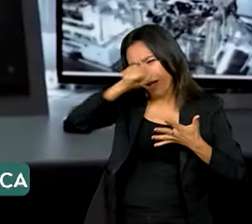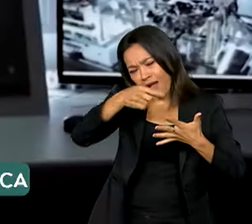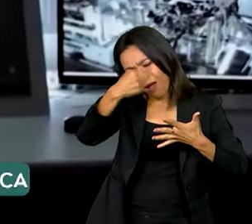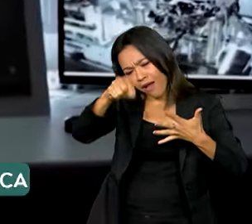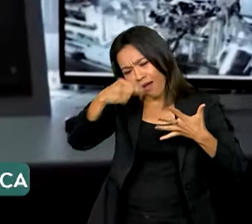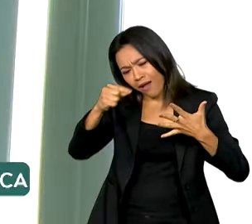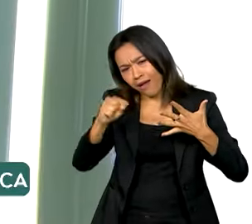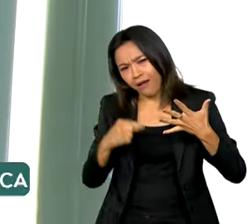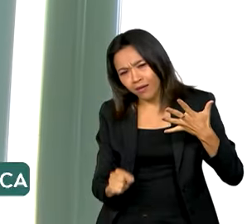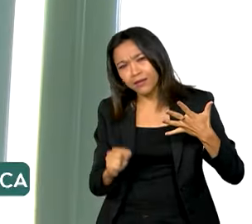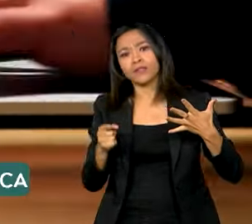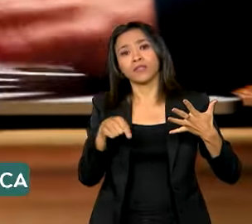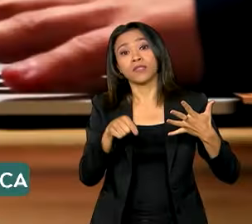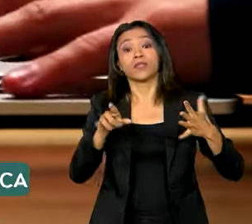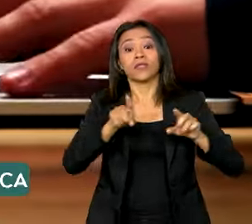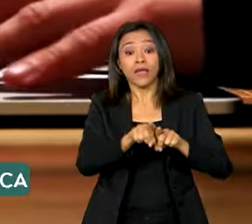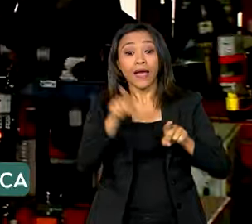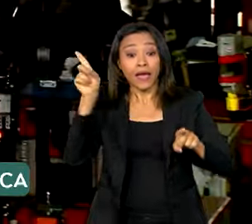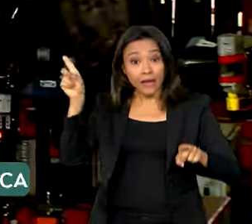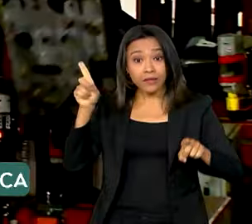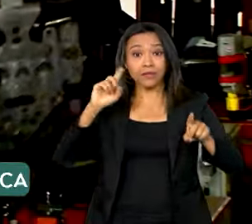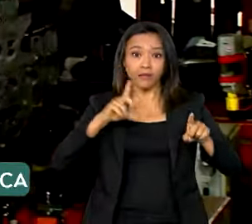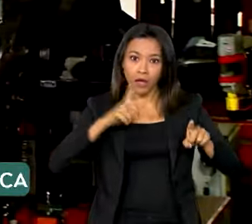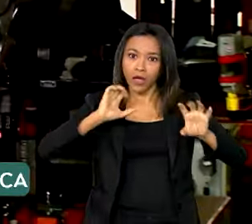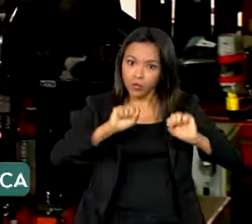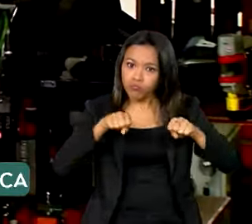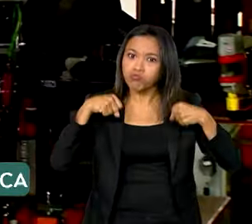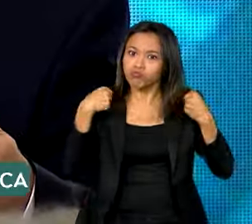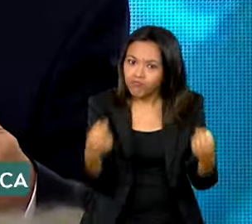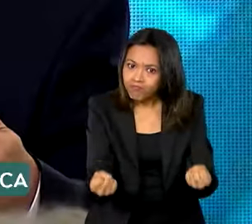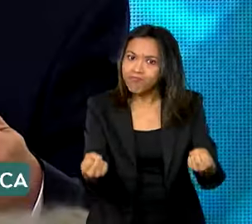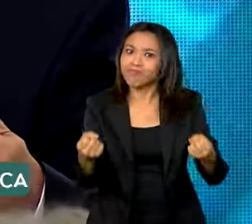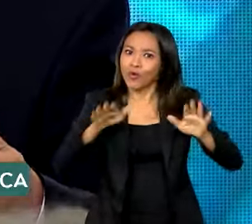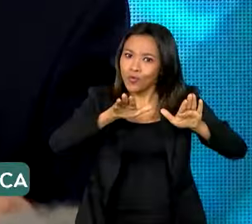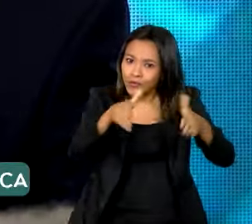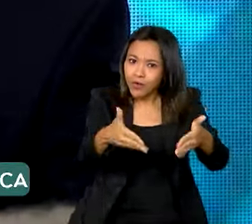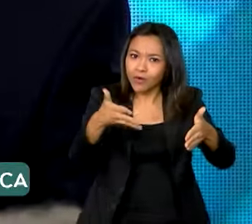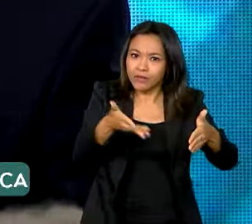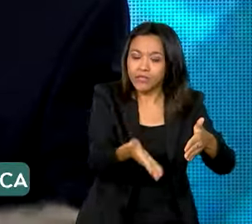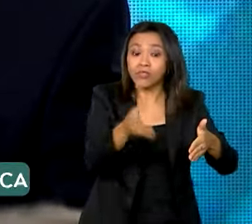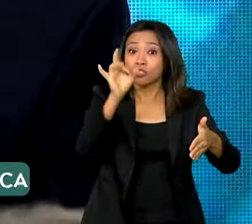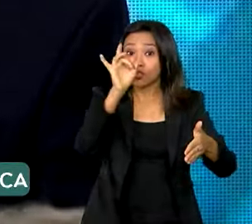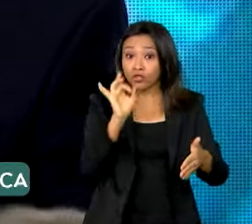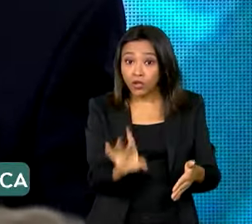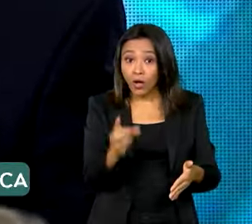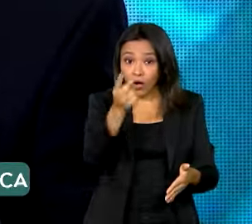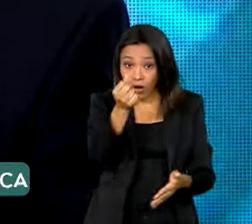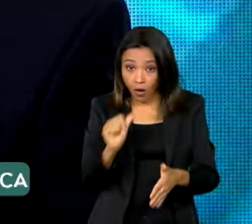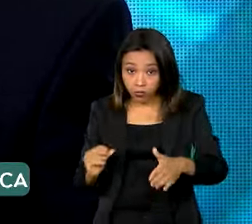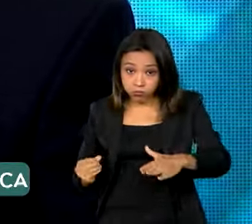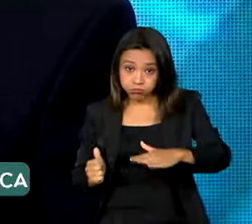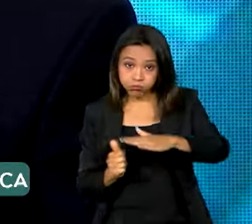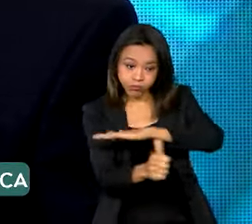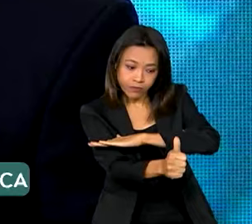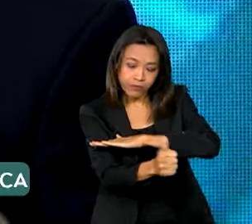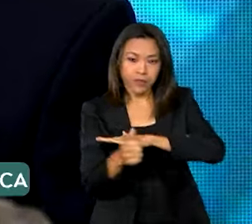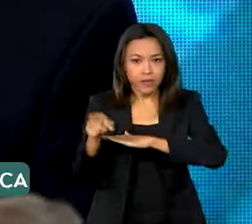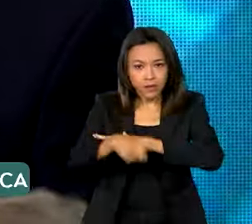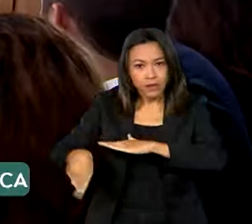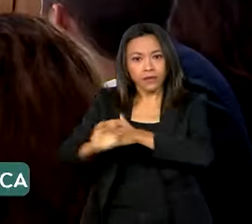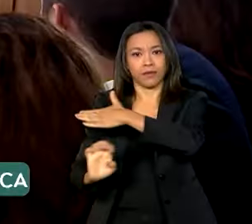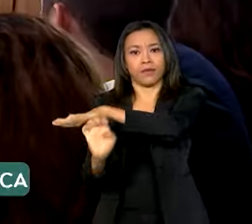avançados. E o setor está empenhado nessa transformação. Só em investimentos privados já foram